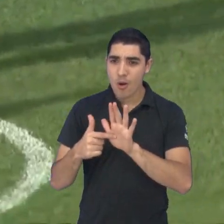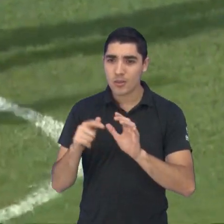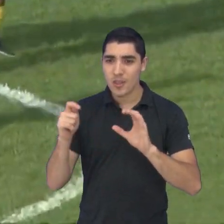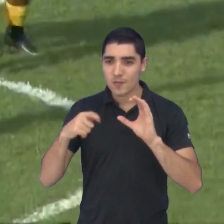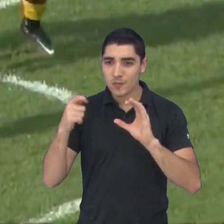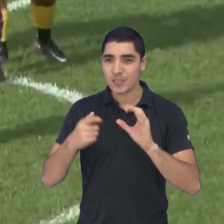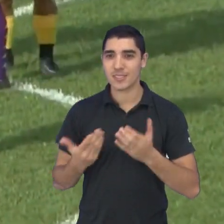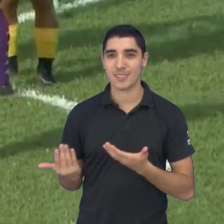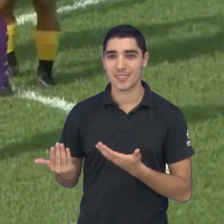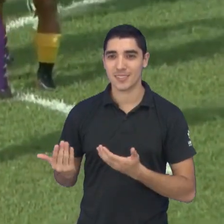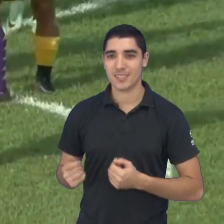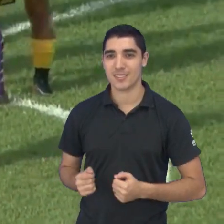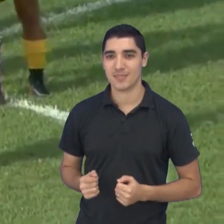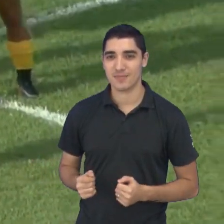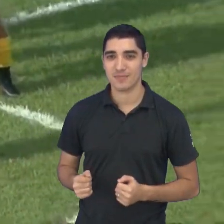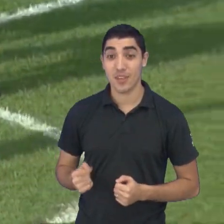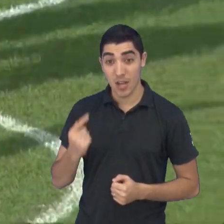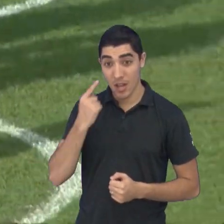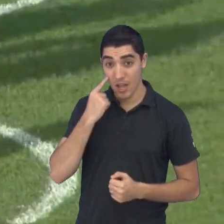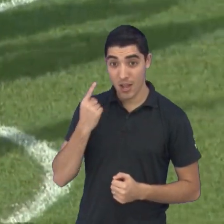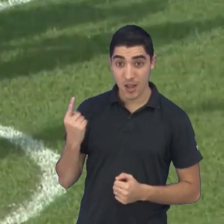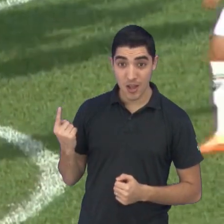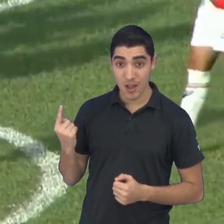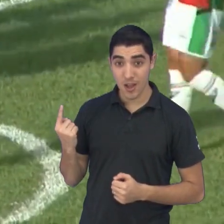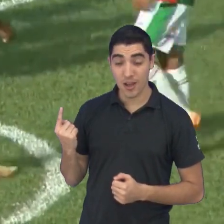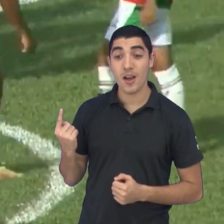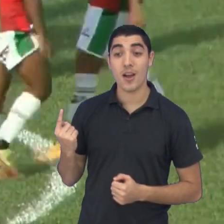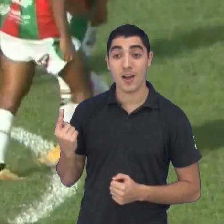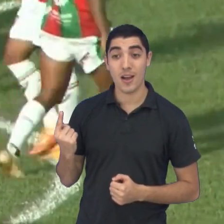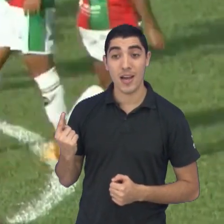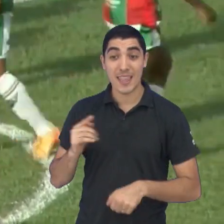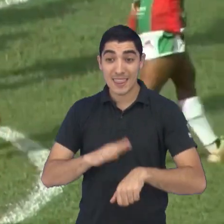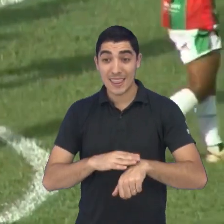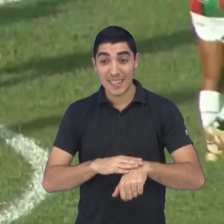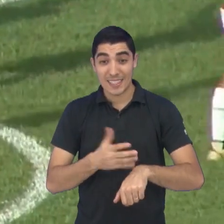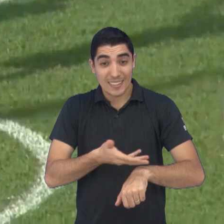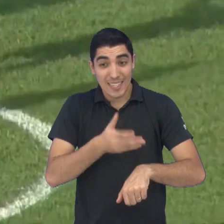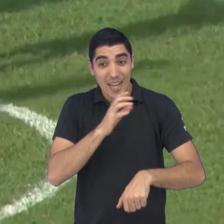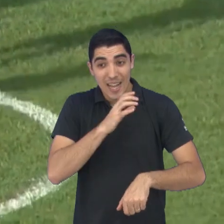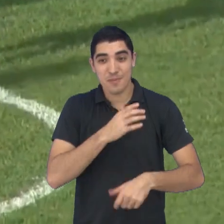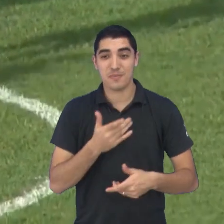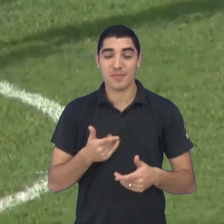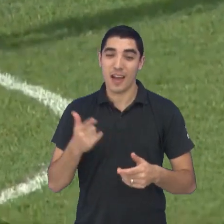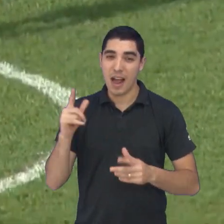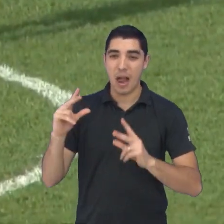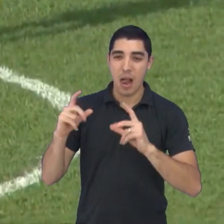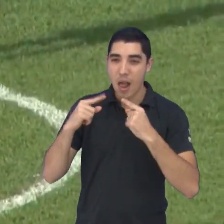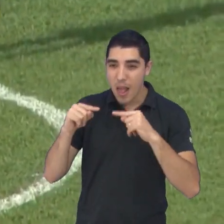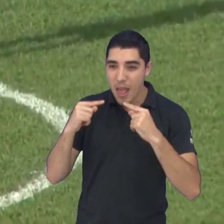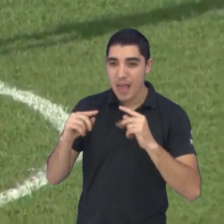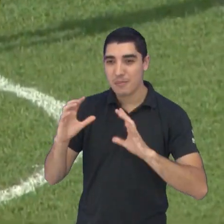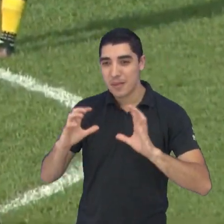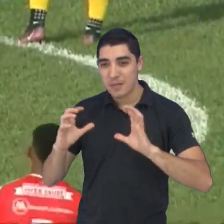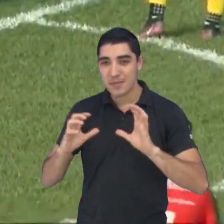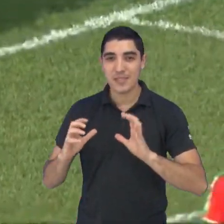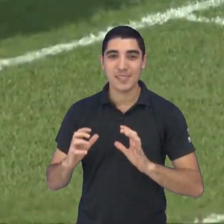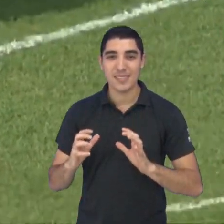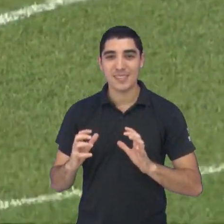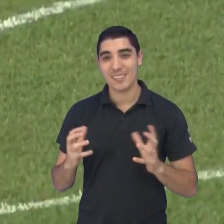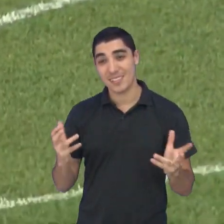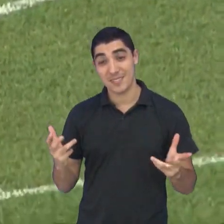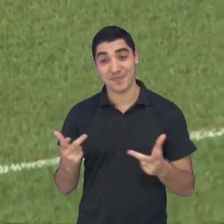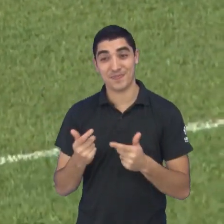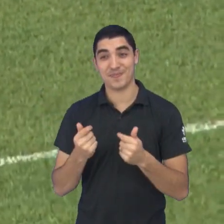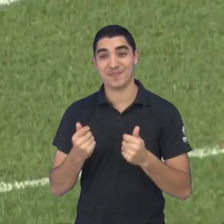Que beleza, hein, Bet. Olha só, ele está precisando de tempo e aí está. Olha que beleza, aquela discussão ali e tal. É, espetáculo, né?